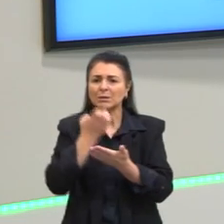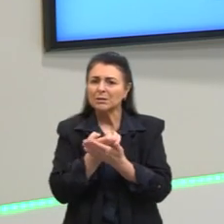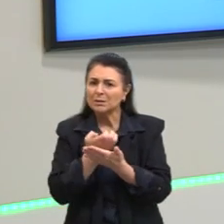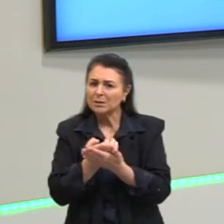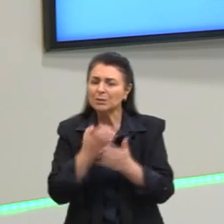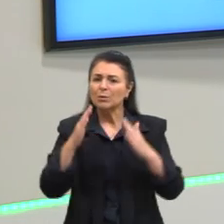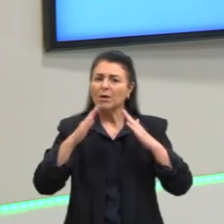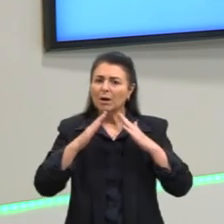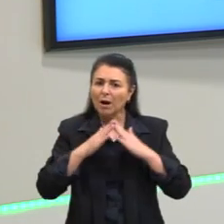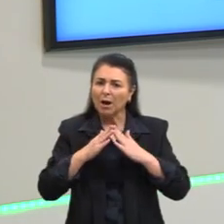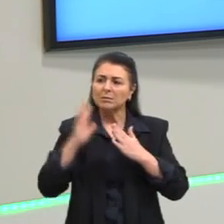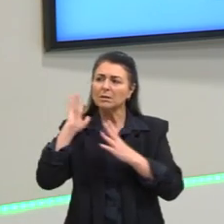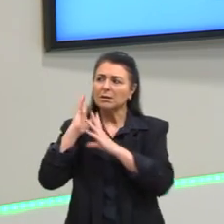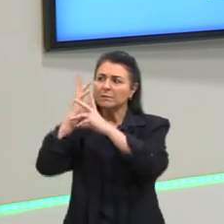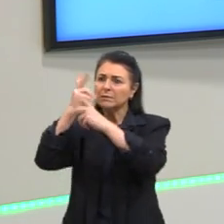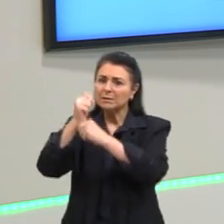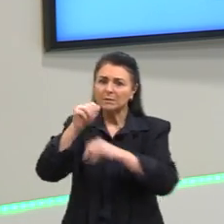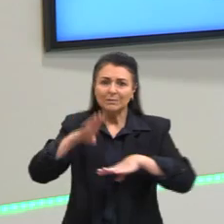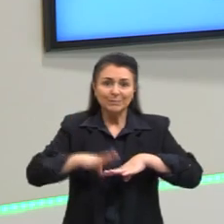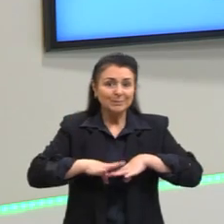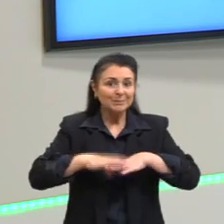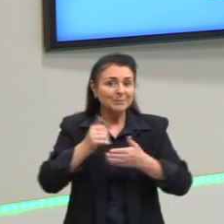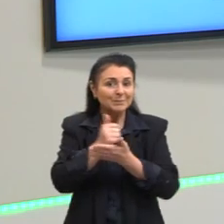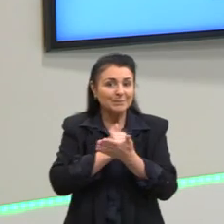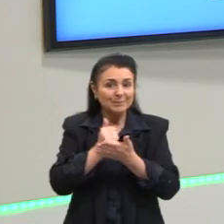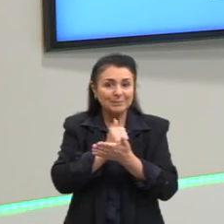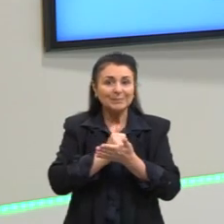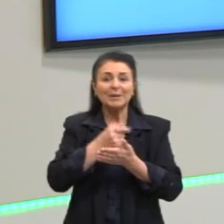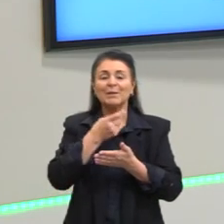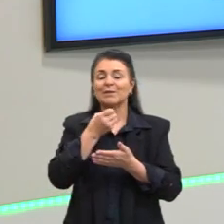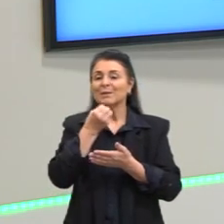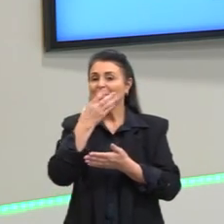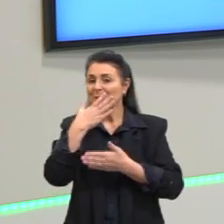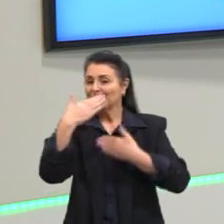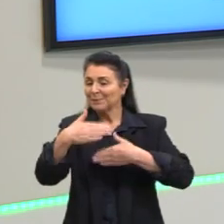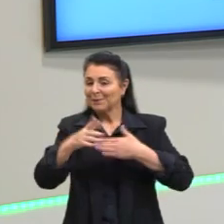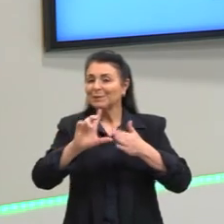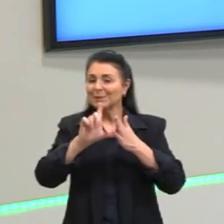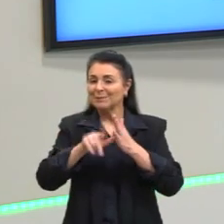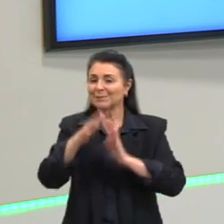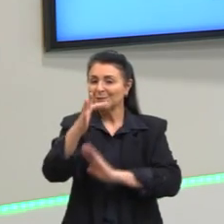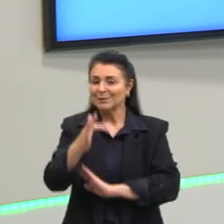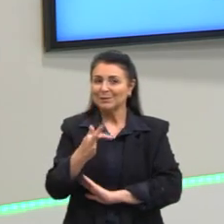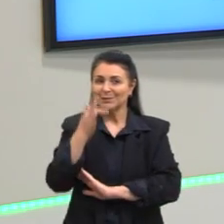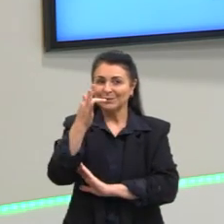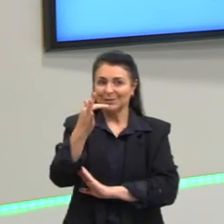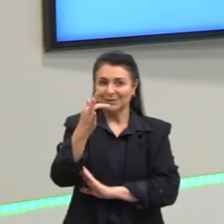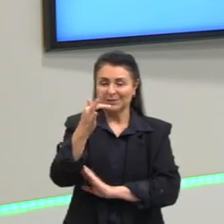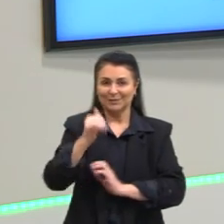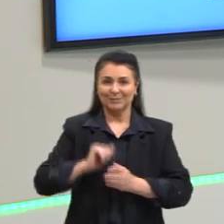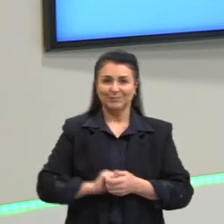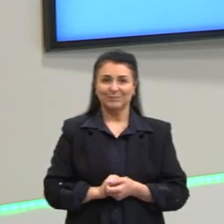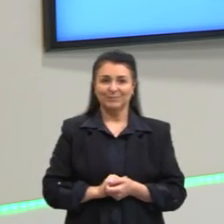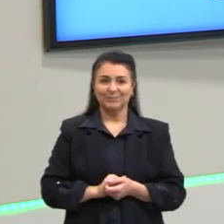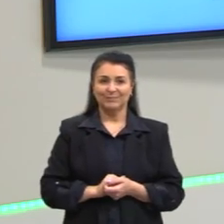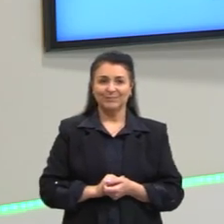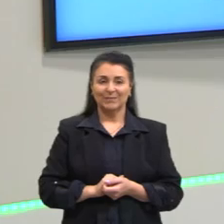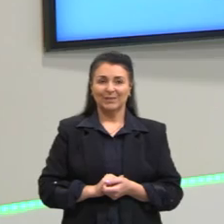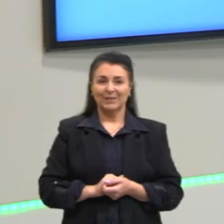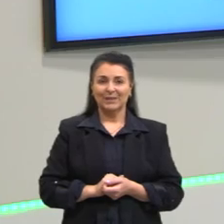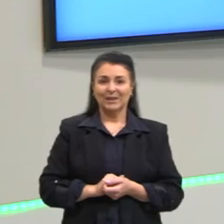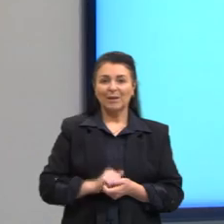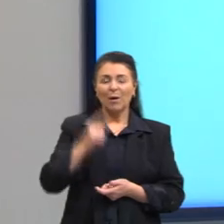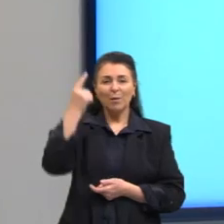revisando a matemática básica para que tenha, depois, um bom desempenho. Correto? Então, ter esse